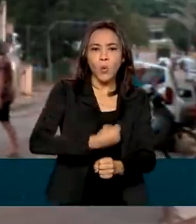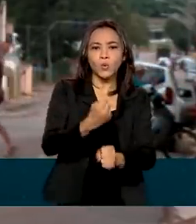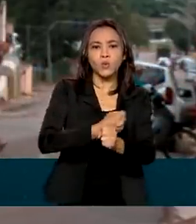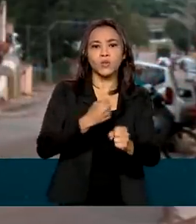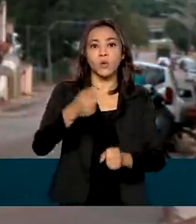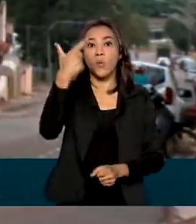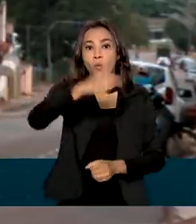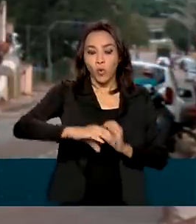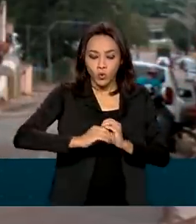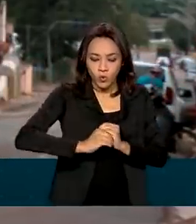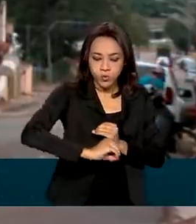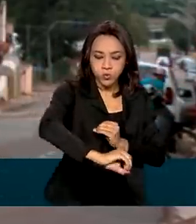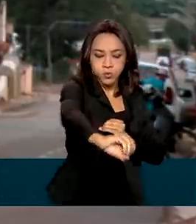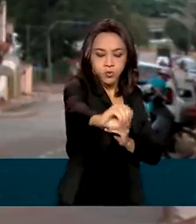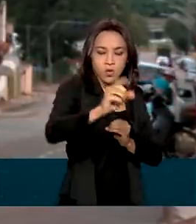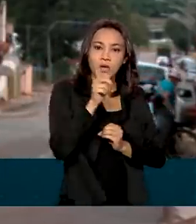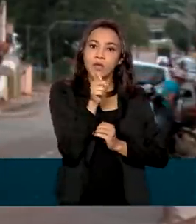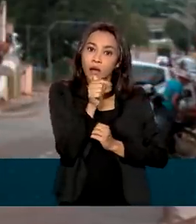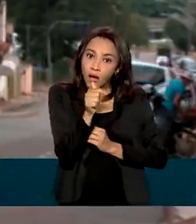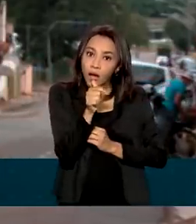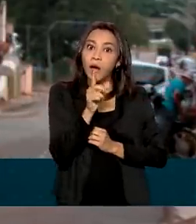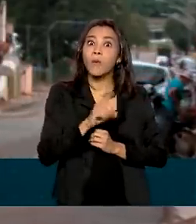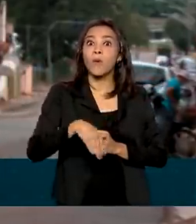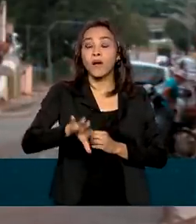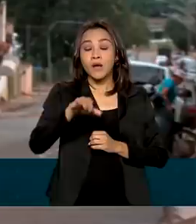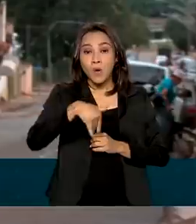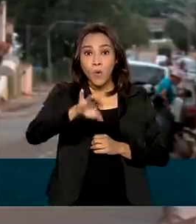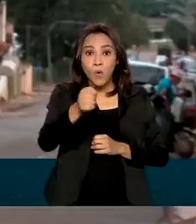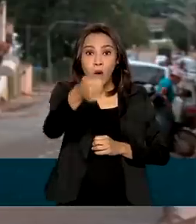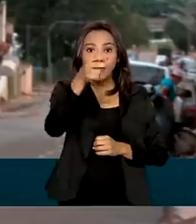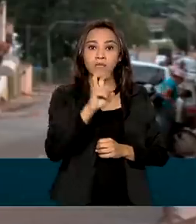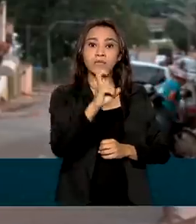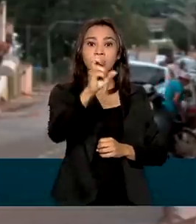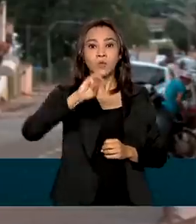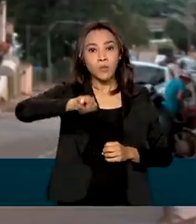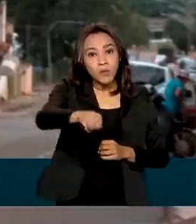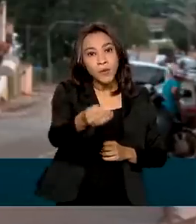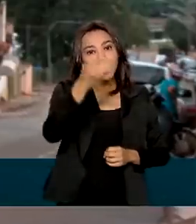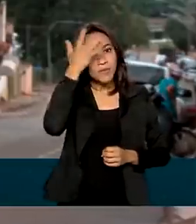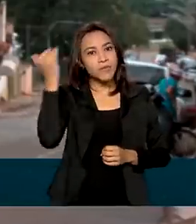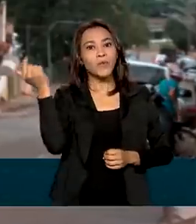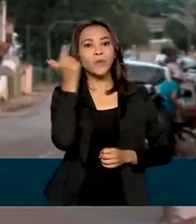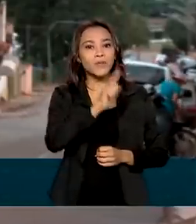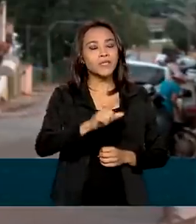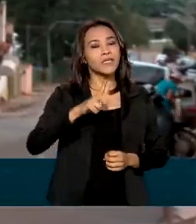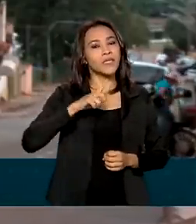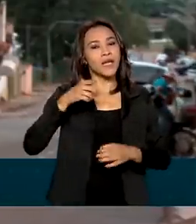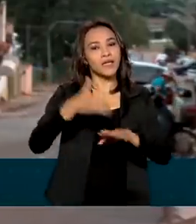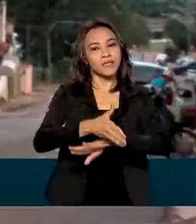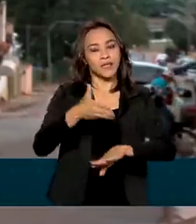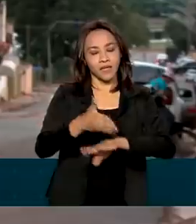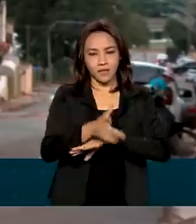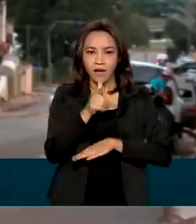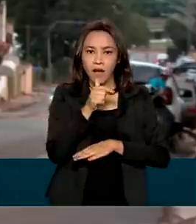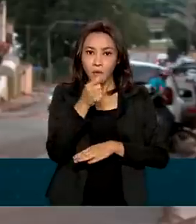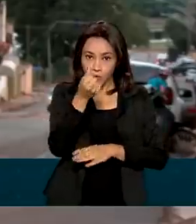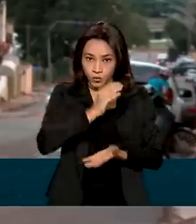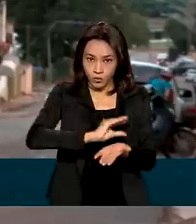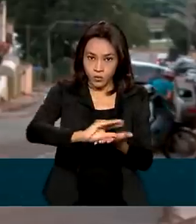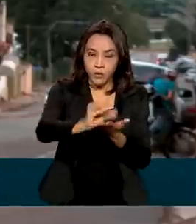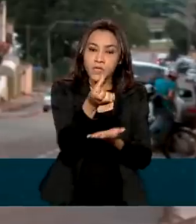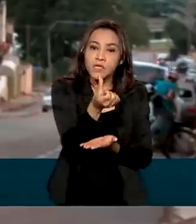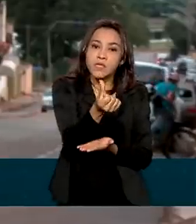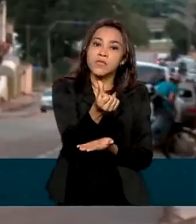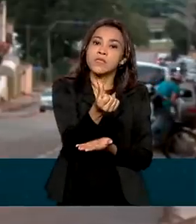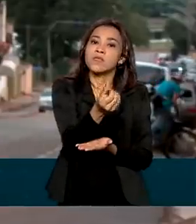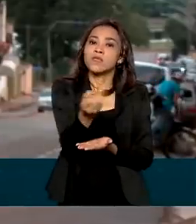Salgado, que vai beneficiar quase 5 milhões de pessoas em 54 municípios com investimento de 600 milhões